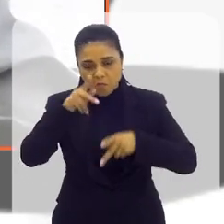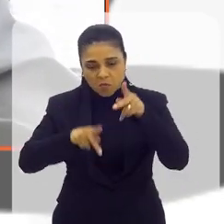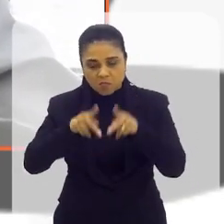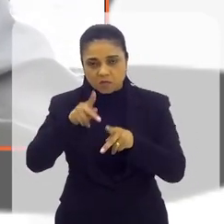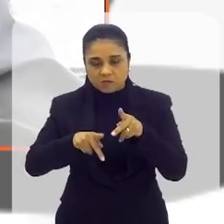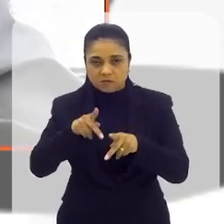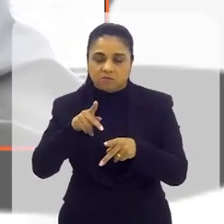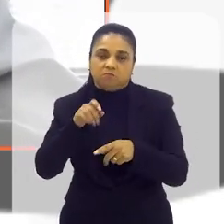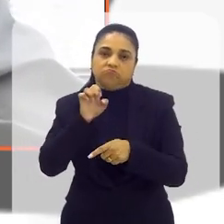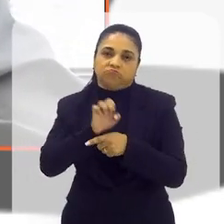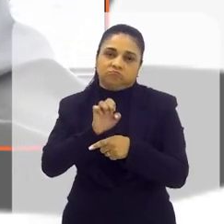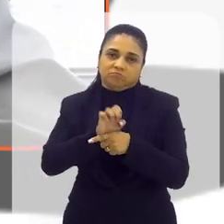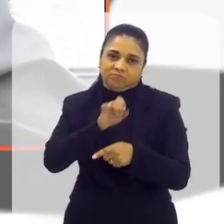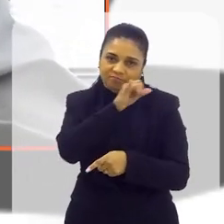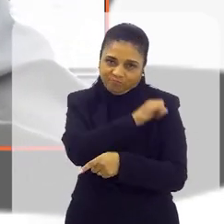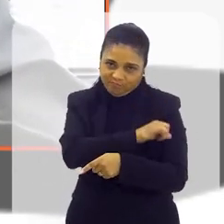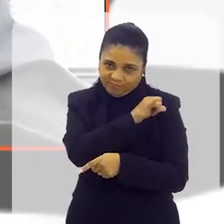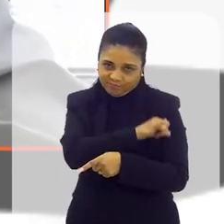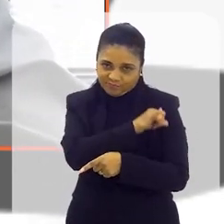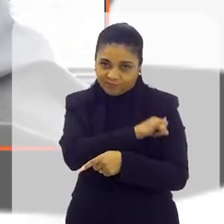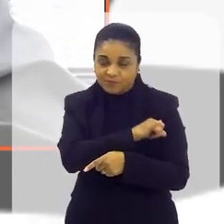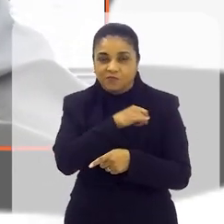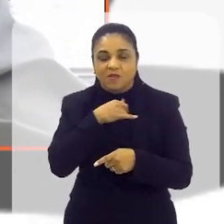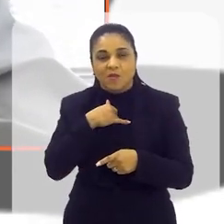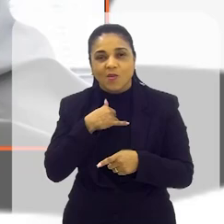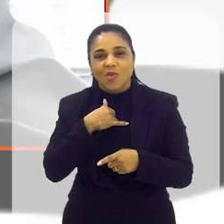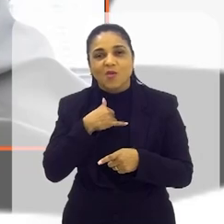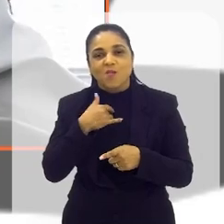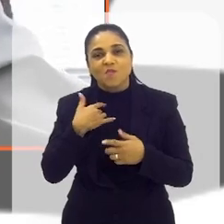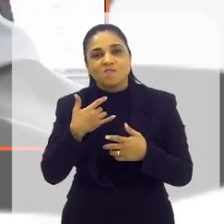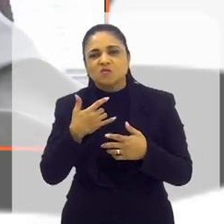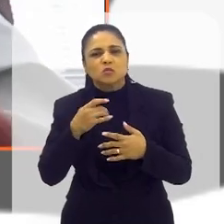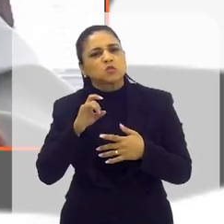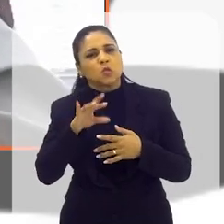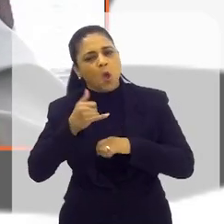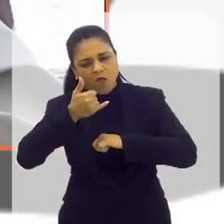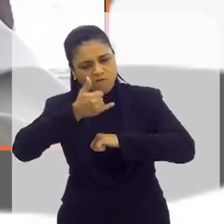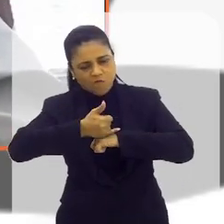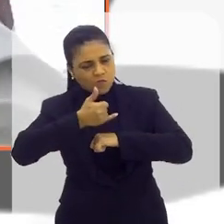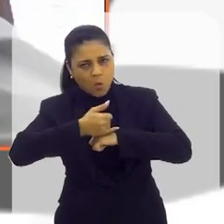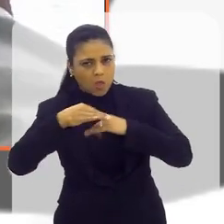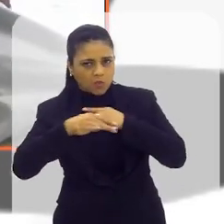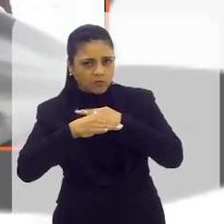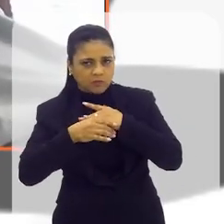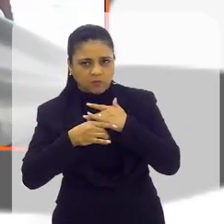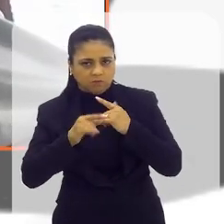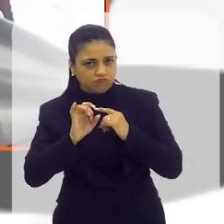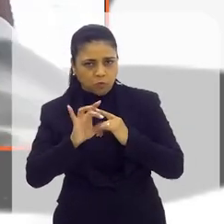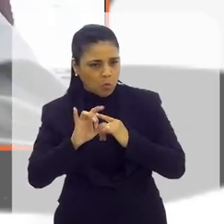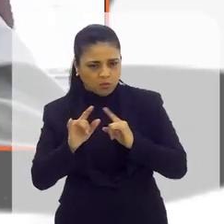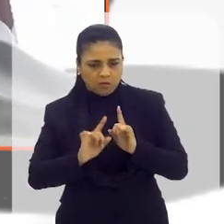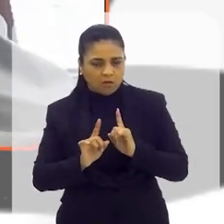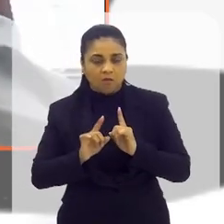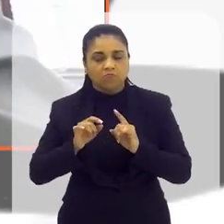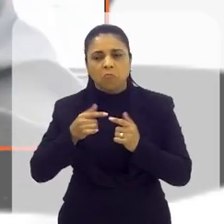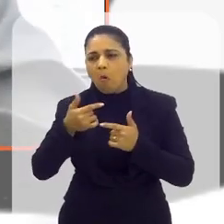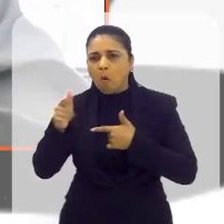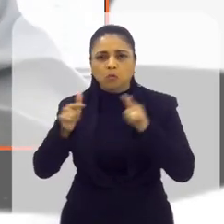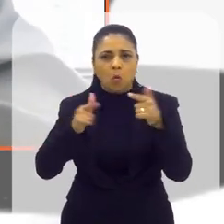da população do Estado do Rio de Janeiro. Então, eu acho que não é só em Volta Redonda. O que deu certo nas cidades